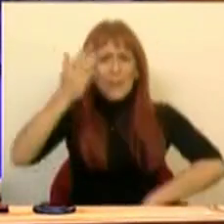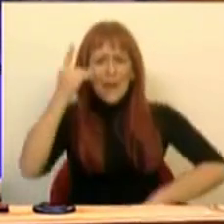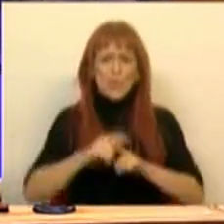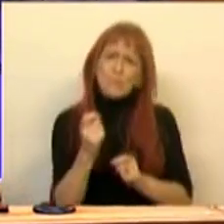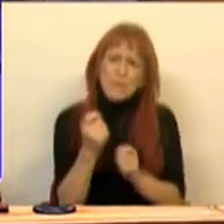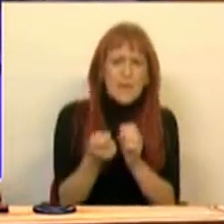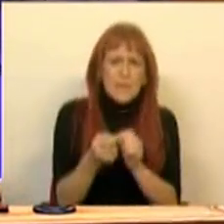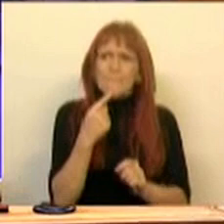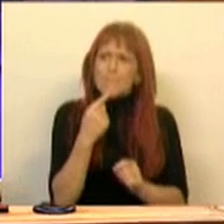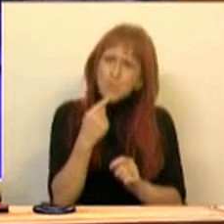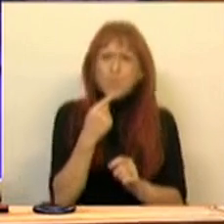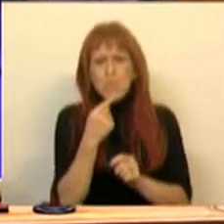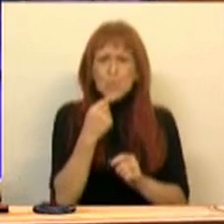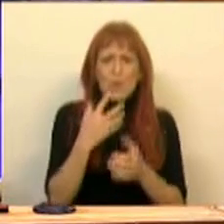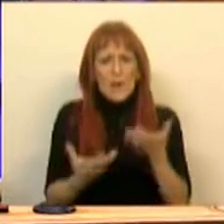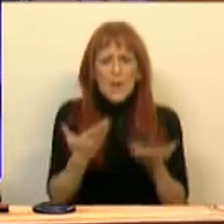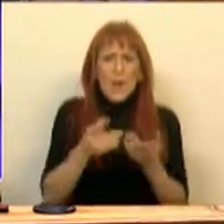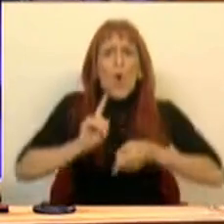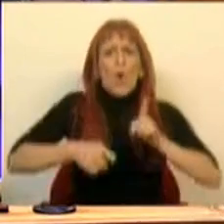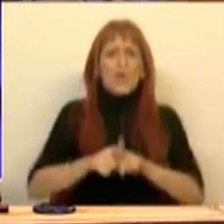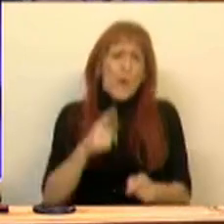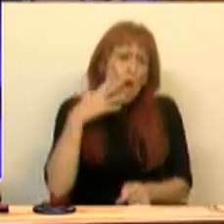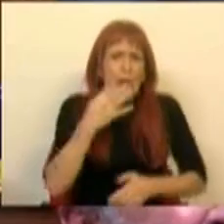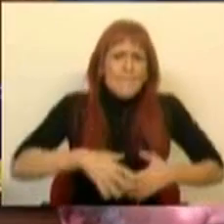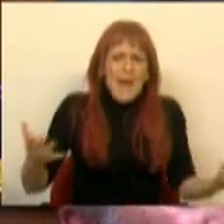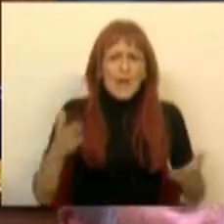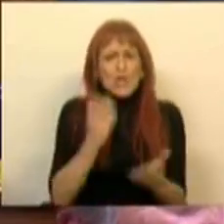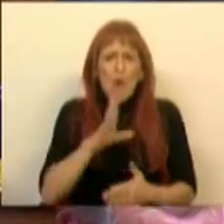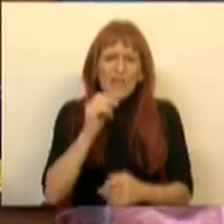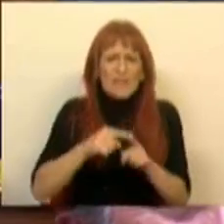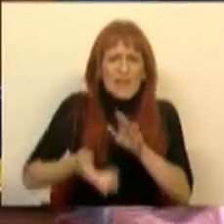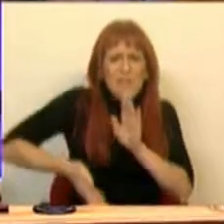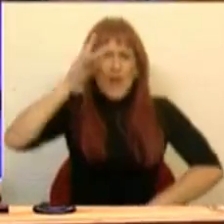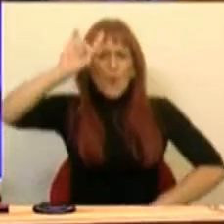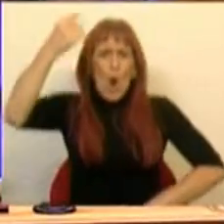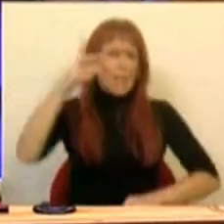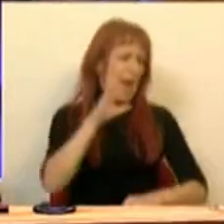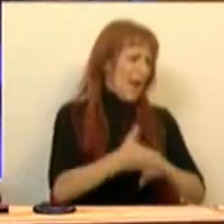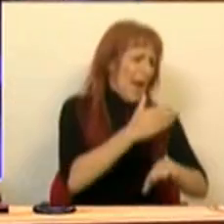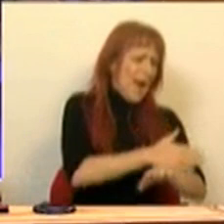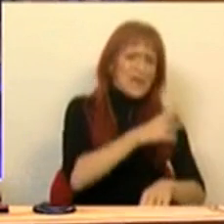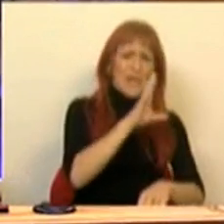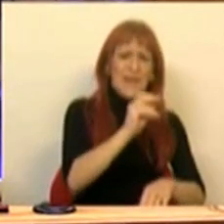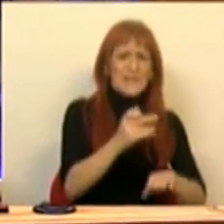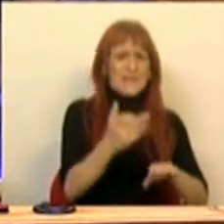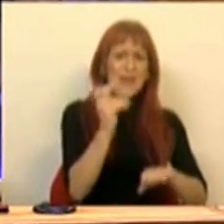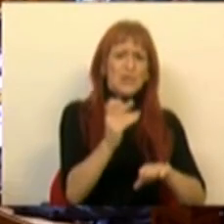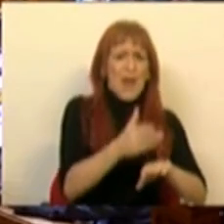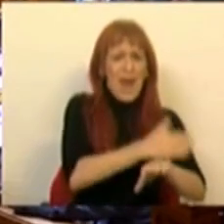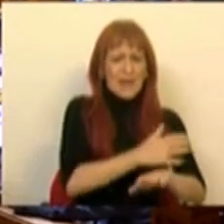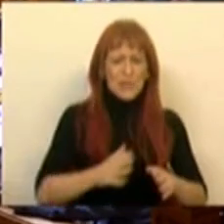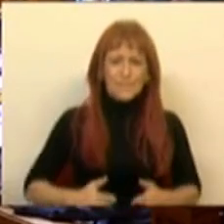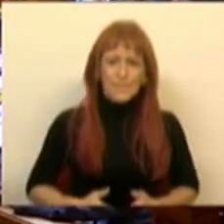é um bocadinho bastante relativamente àquilo que é normal. É só 10 vezes mais do que tinha acontecido nos 10 anos anteriores.